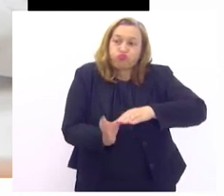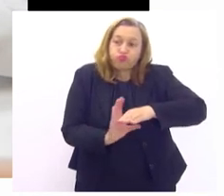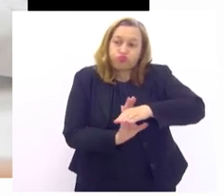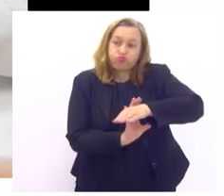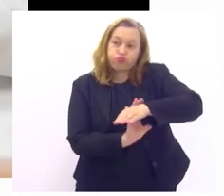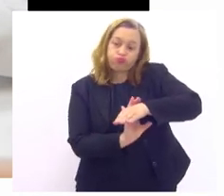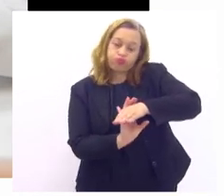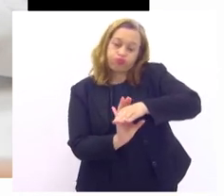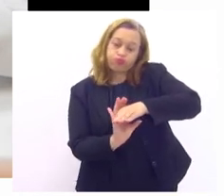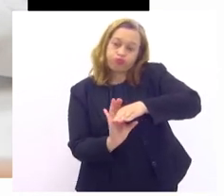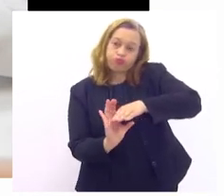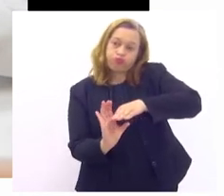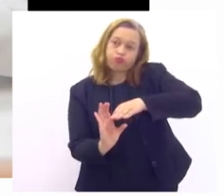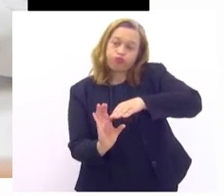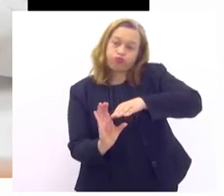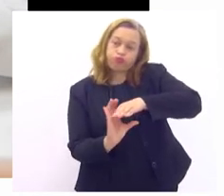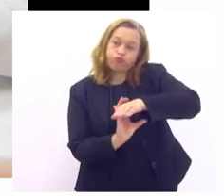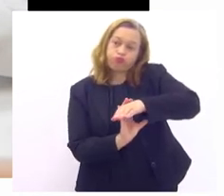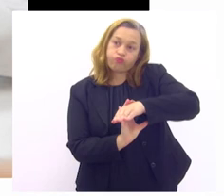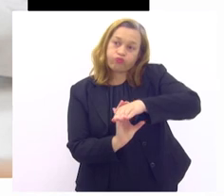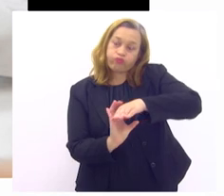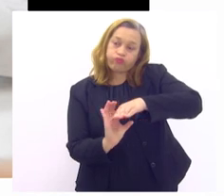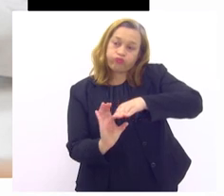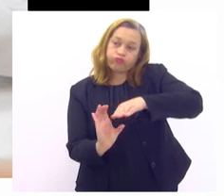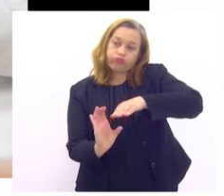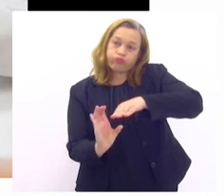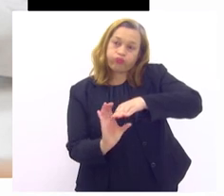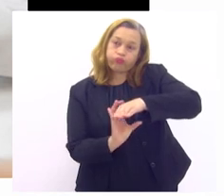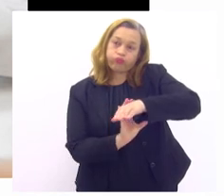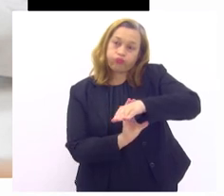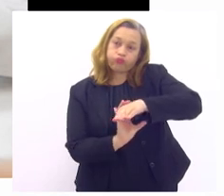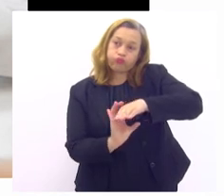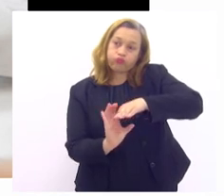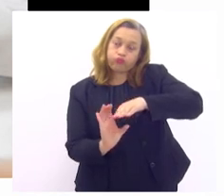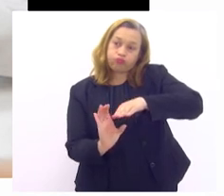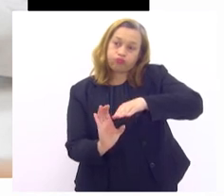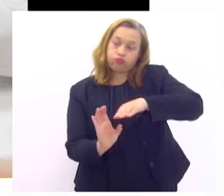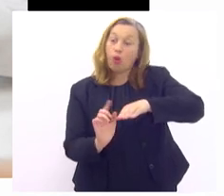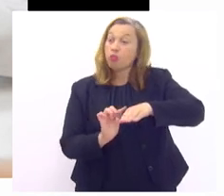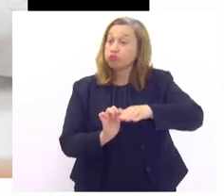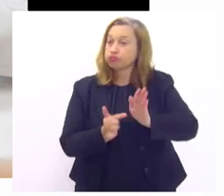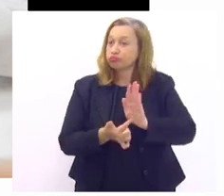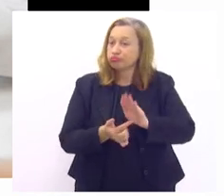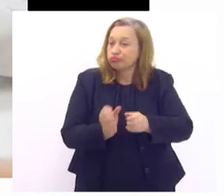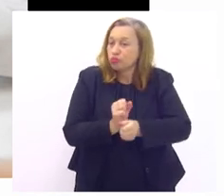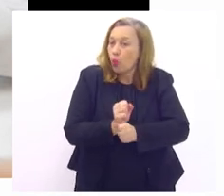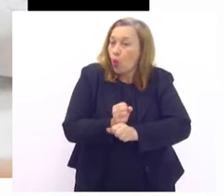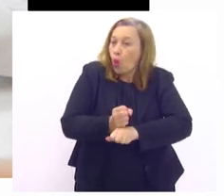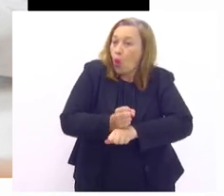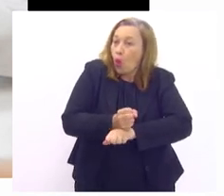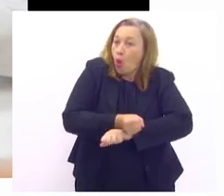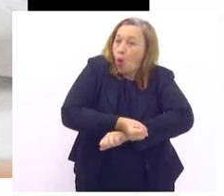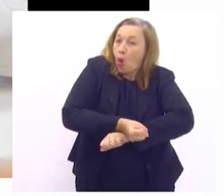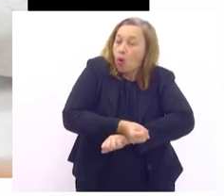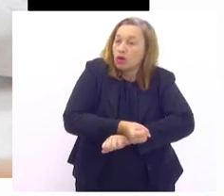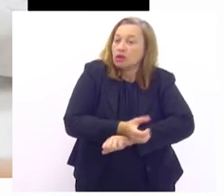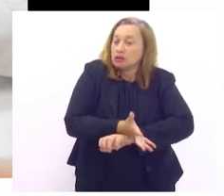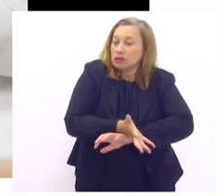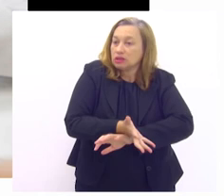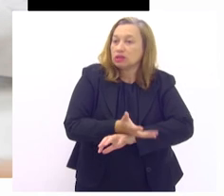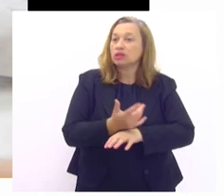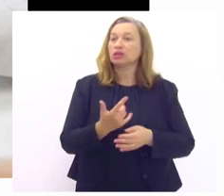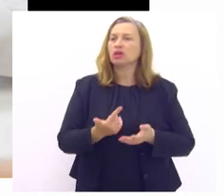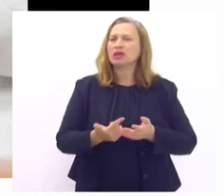plantares deixando as preeminências ósseas expostas fazendo com que essa pessoa tenha toda